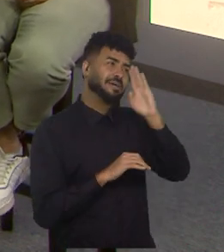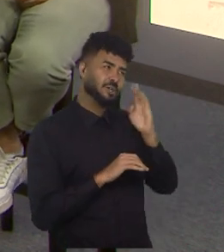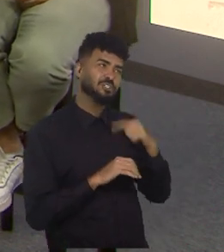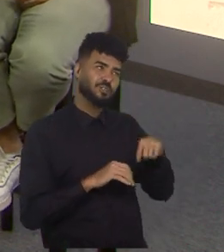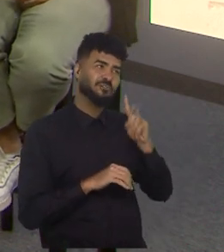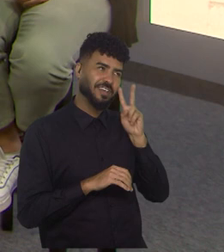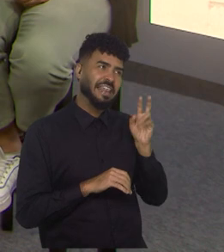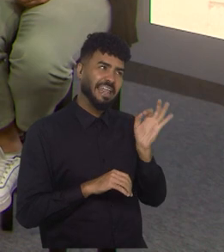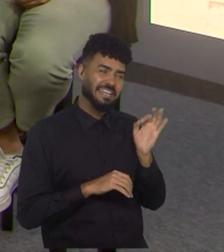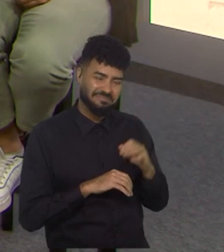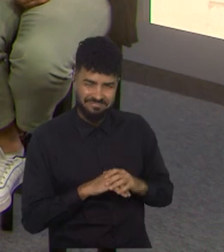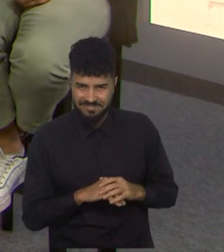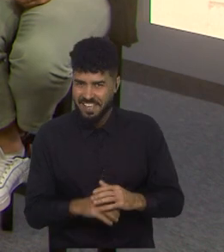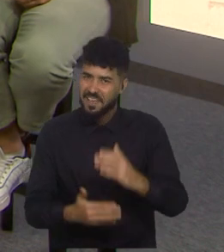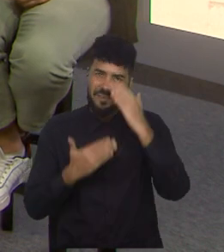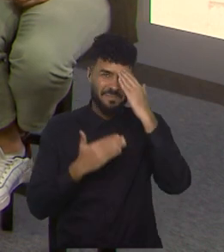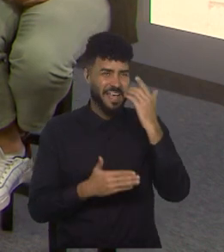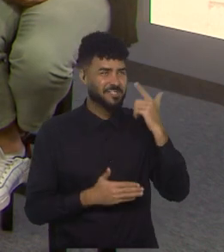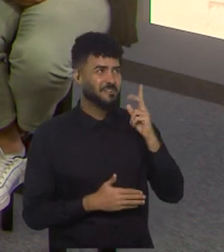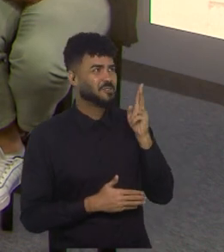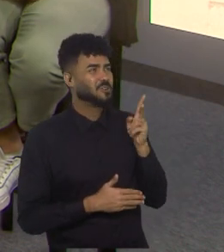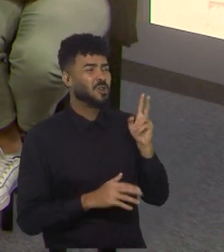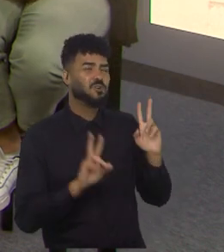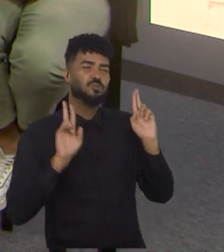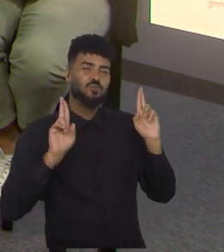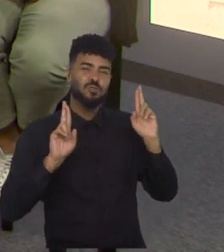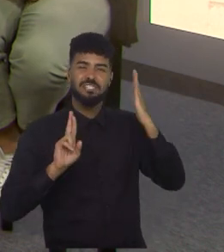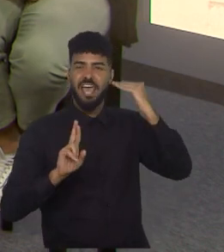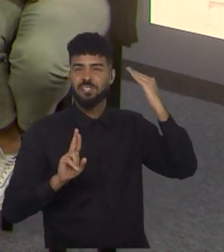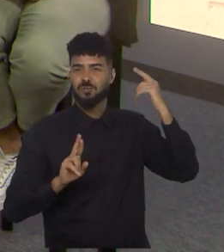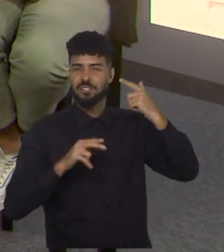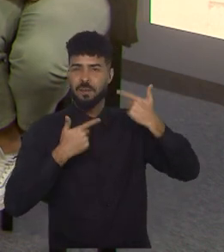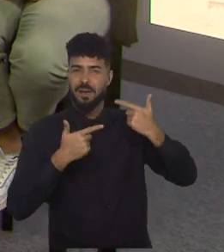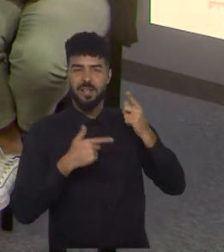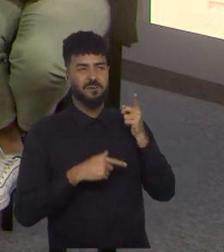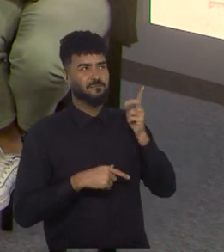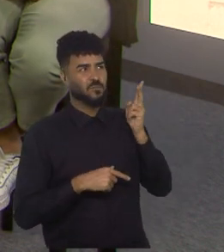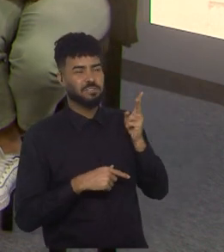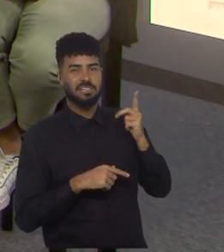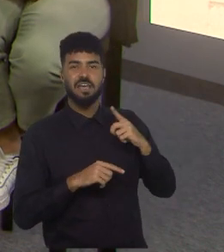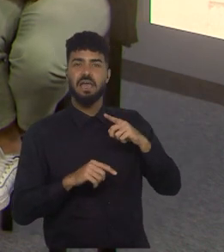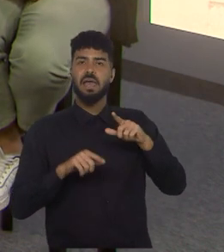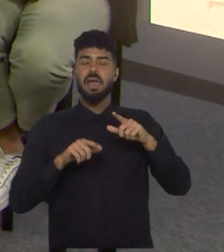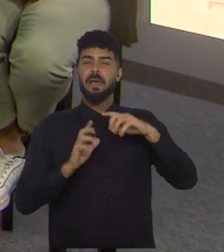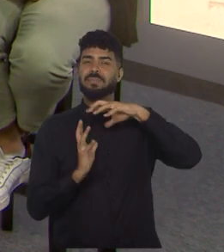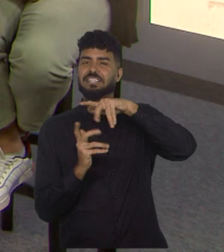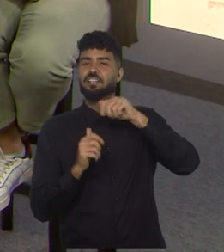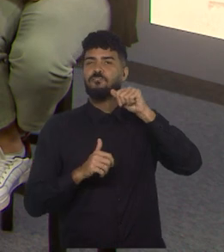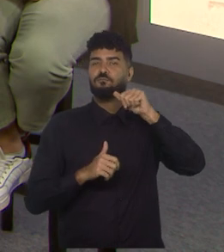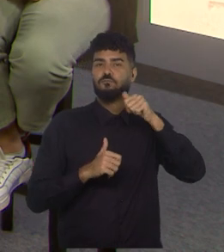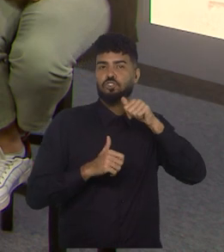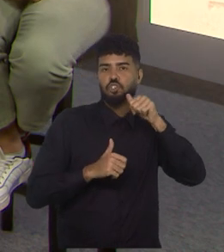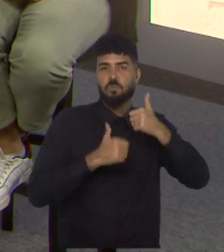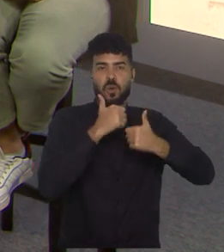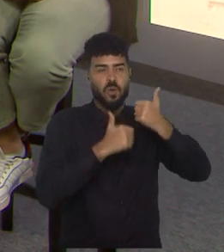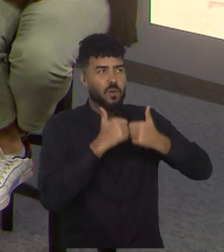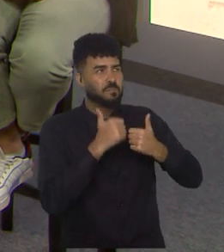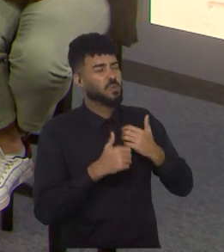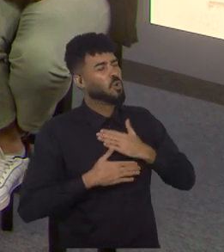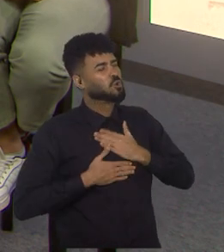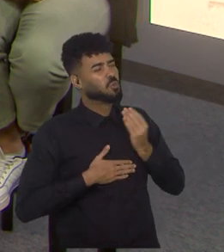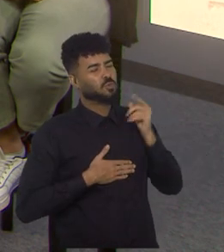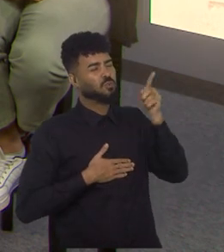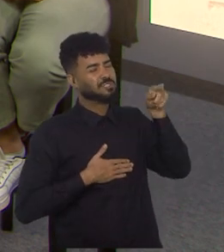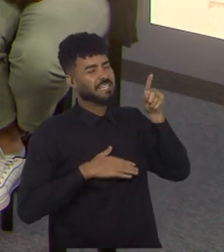Valeu. Obrigada mais uma vez. Sucesso aí no trabalho de vocês, sucesso no Planeta Futebol Feminino, Thaís. Super curto vocês.